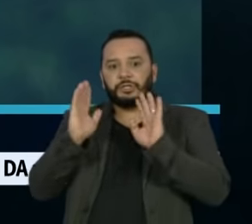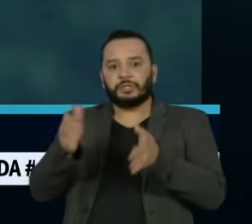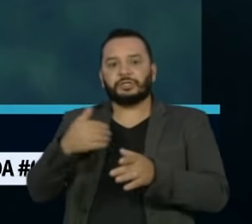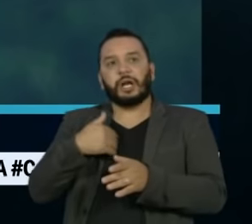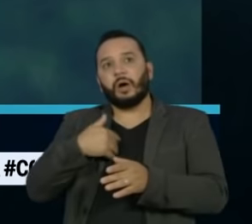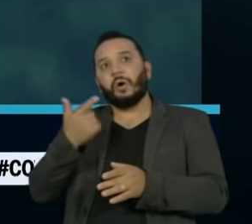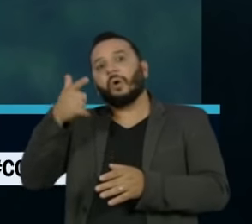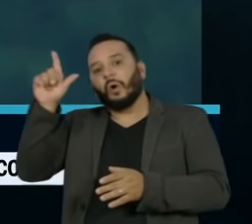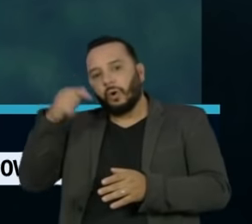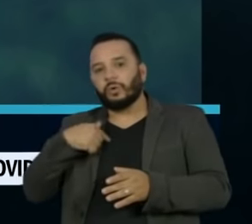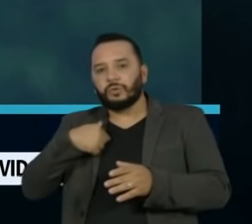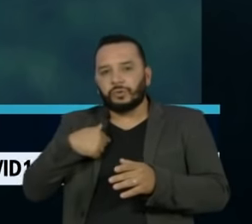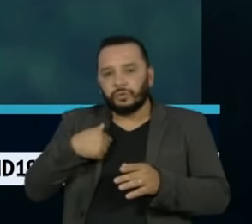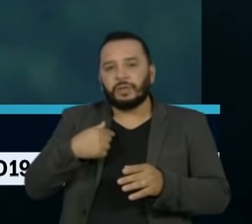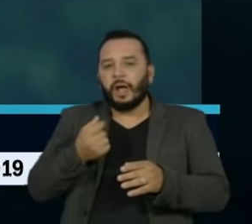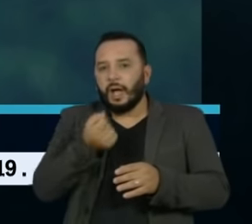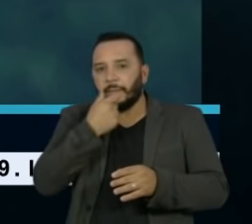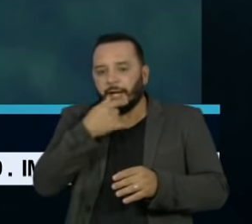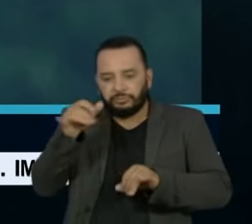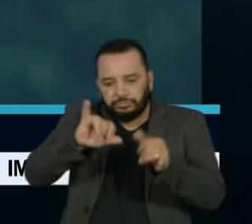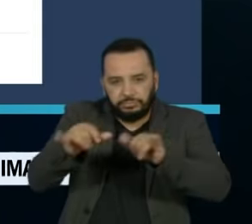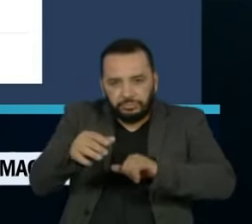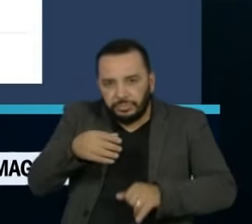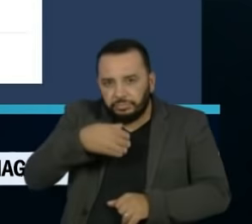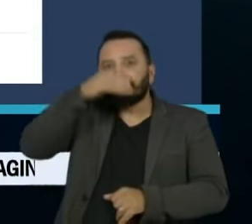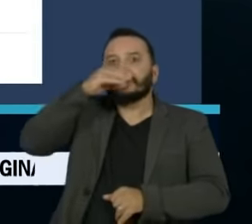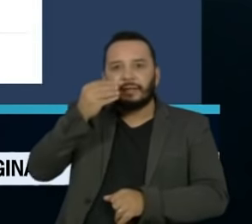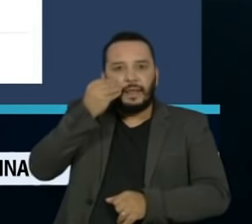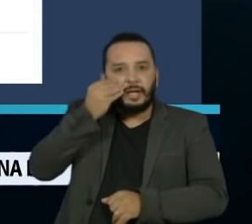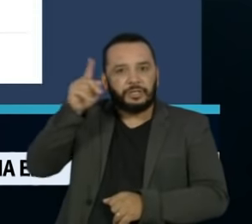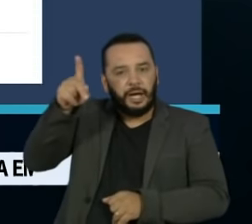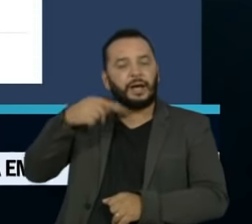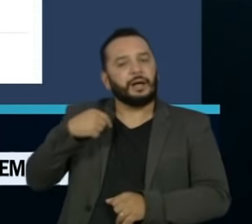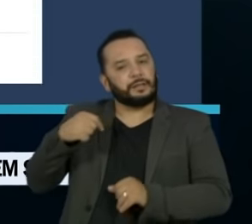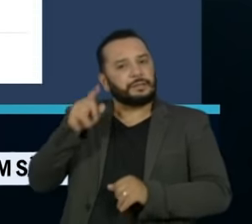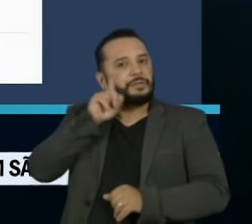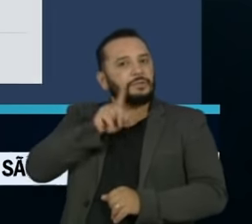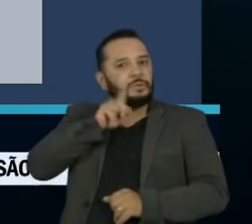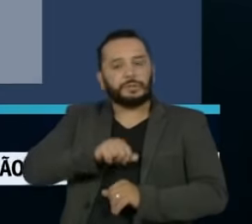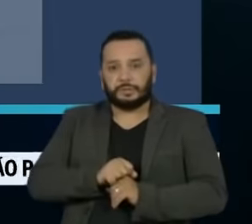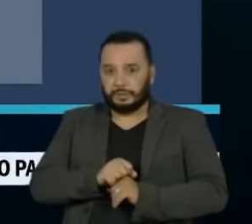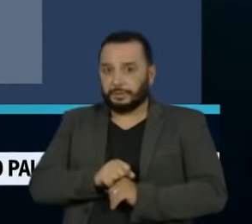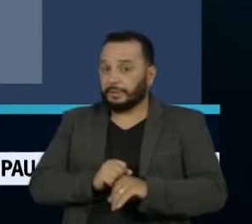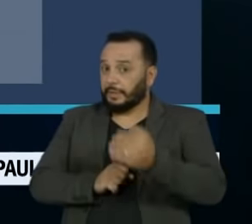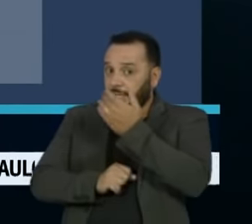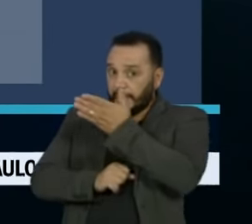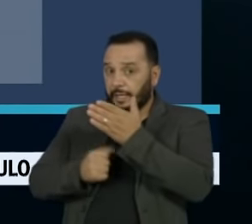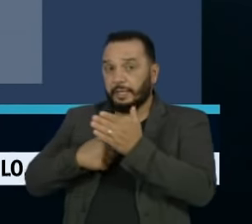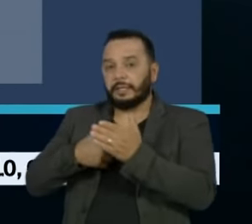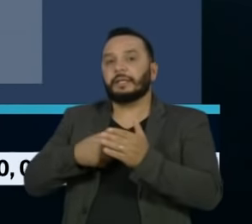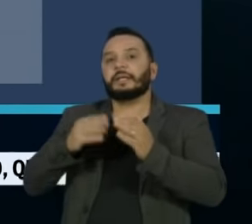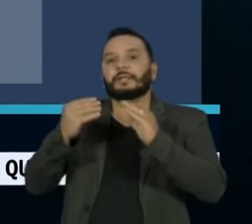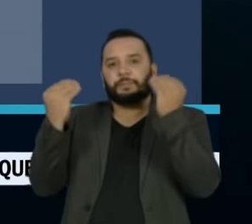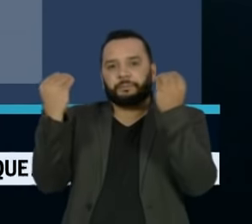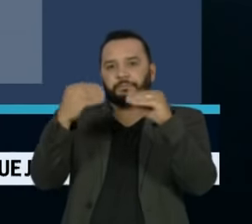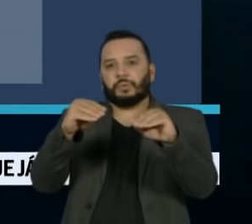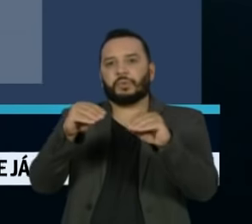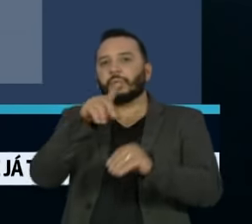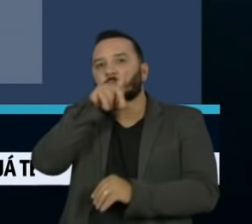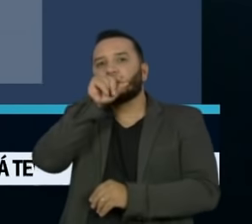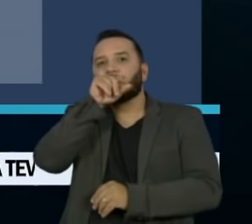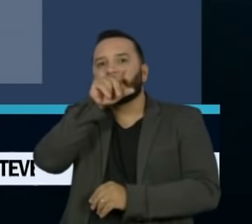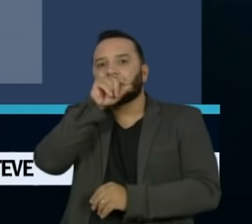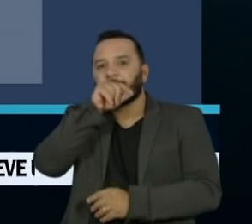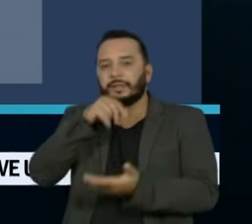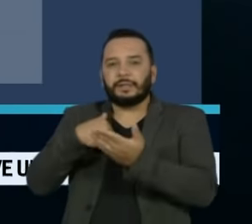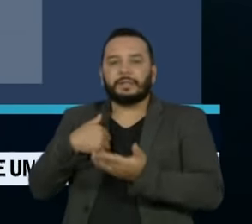ainda em fase de testes nos Estados Unidos. Antes de deixar o hospital, o presidente usou o Twitter e pediu para que